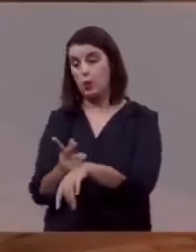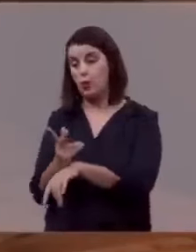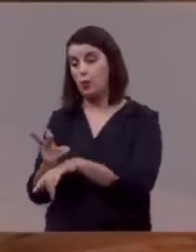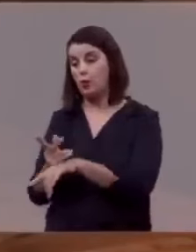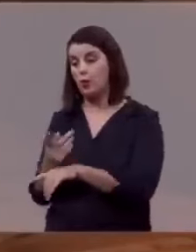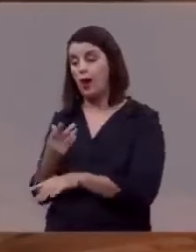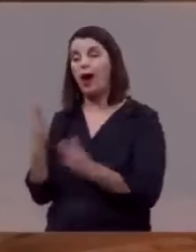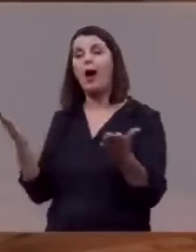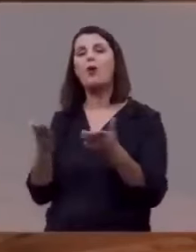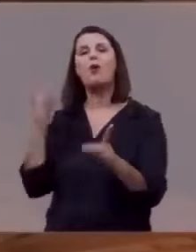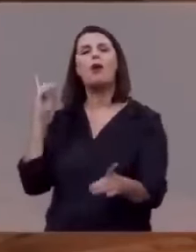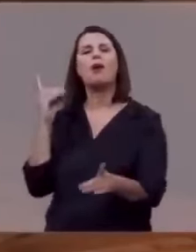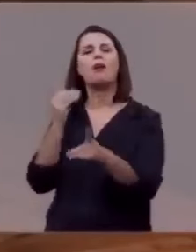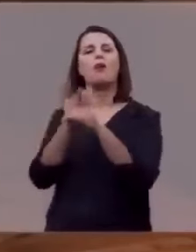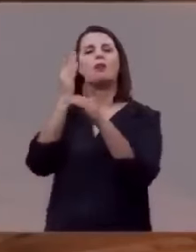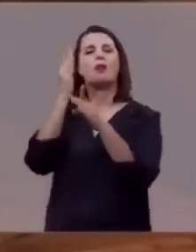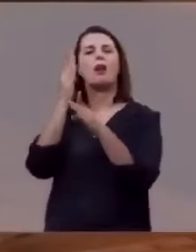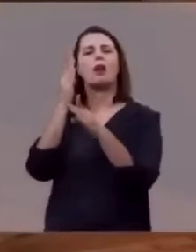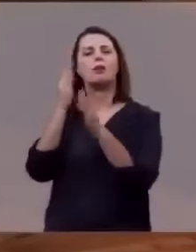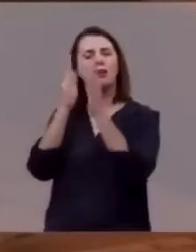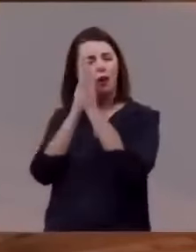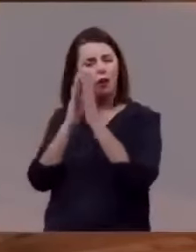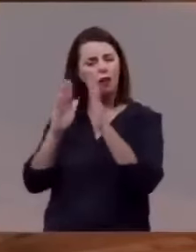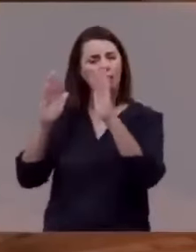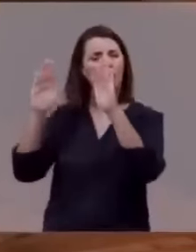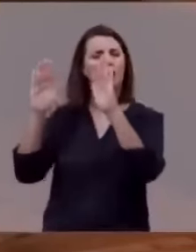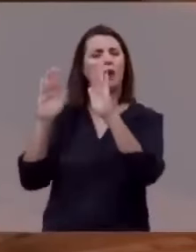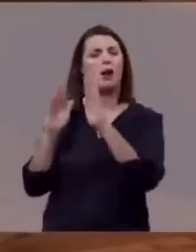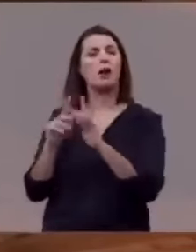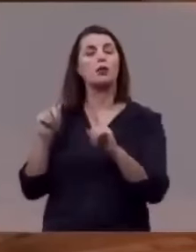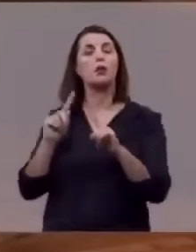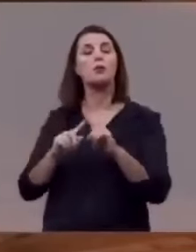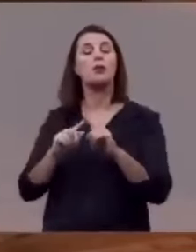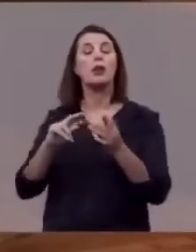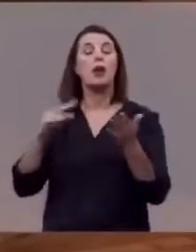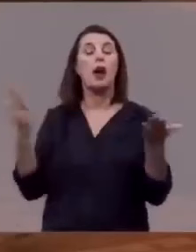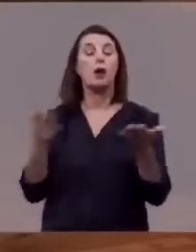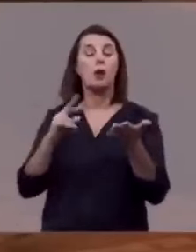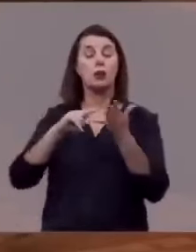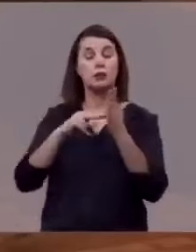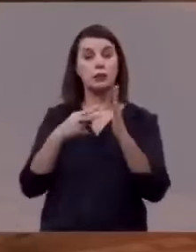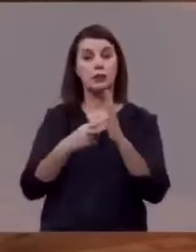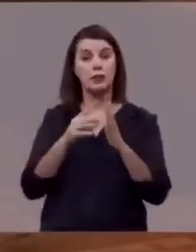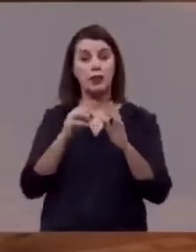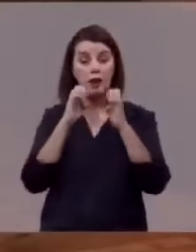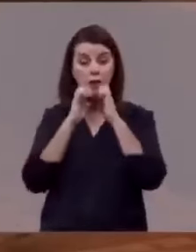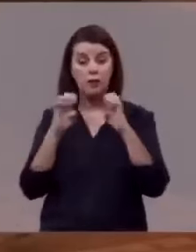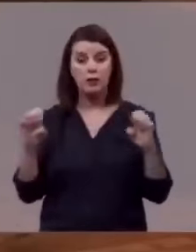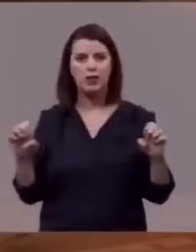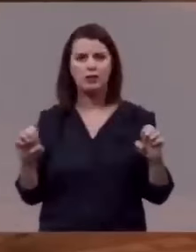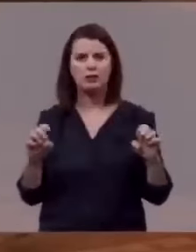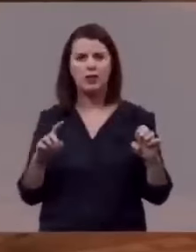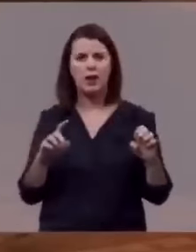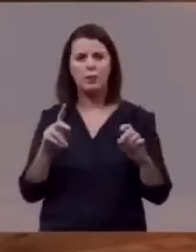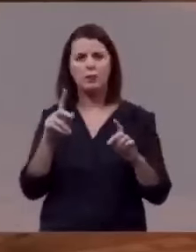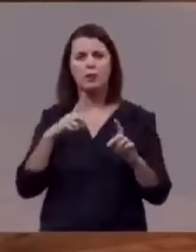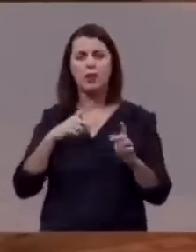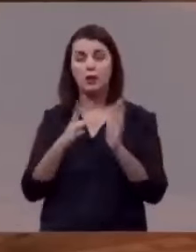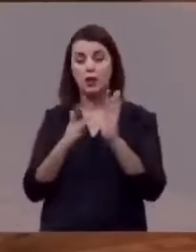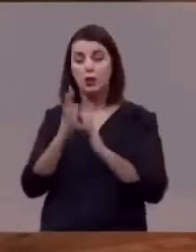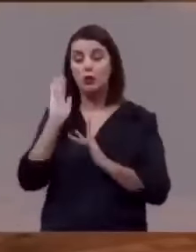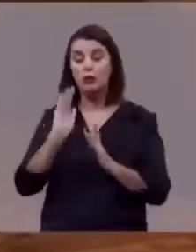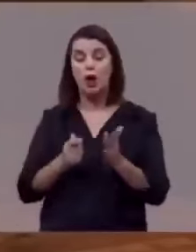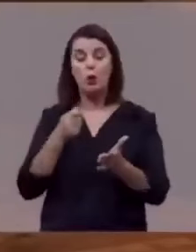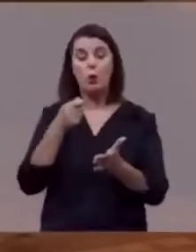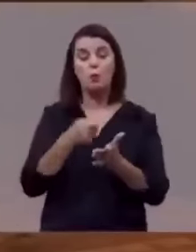que é encontrado, esse digno é adorado, porque agora faz sentido você evangelizar, você sabe que ele tem um povo, que ele comprou